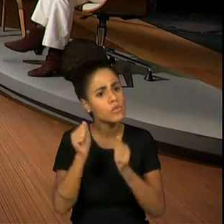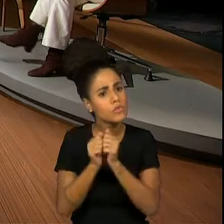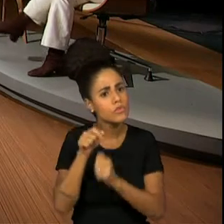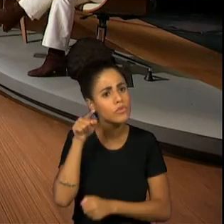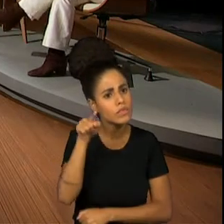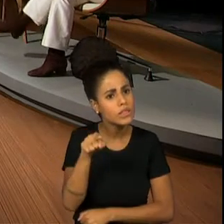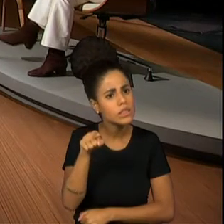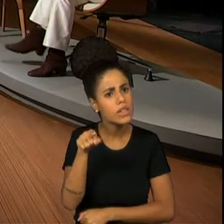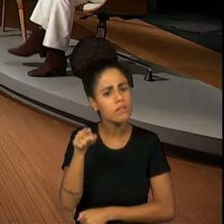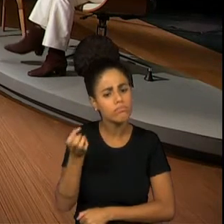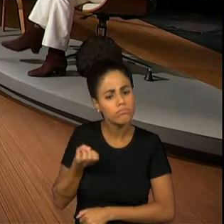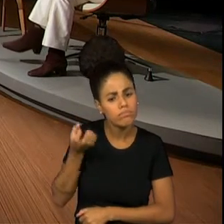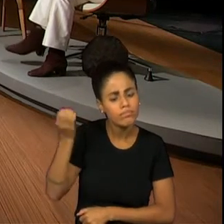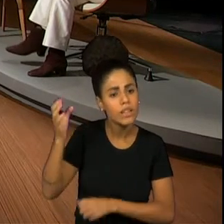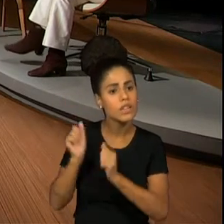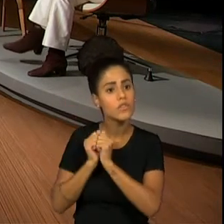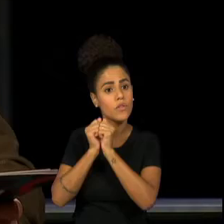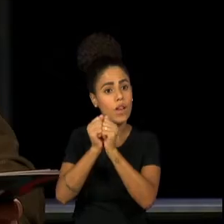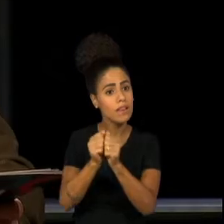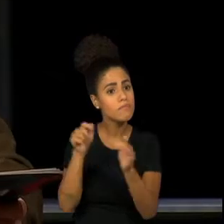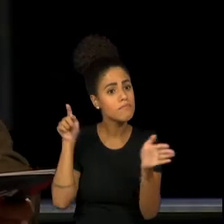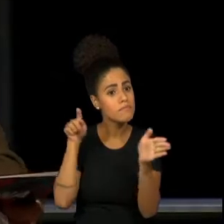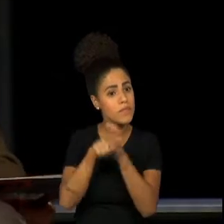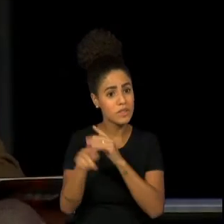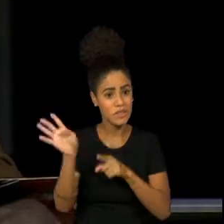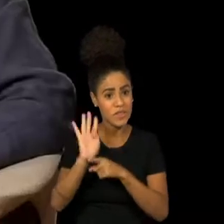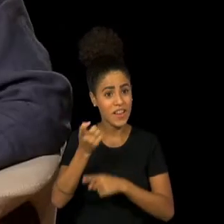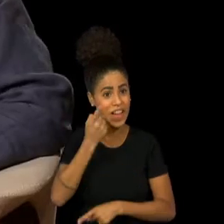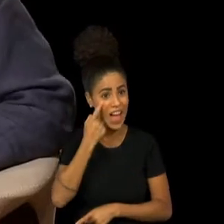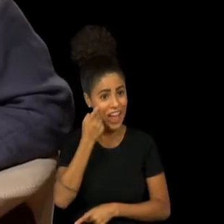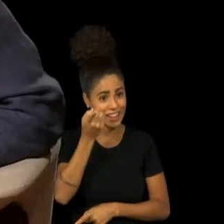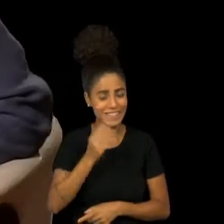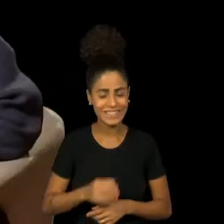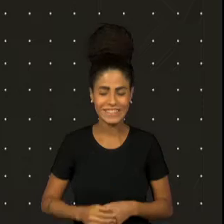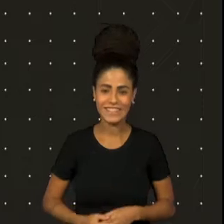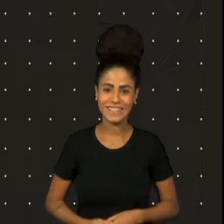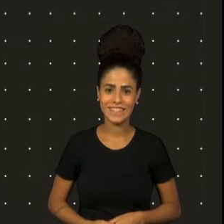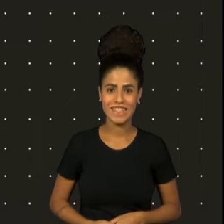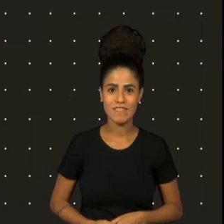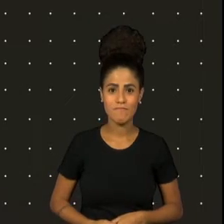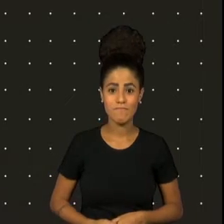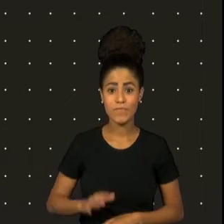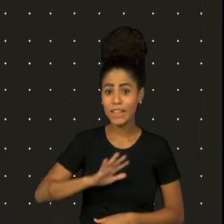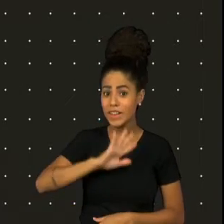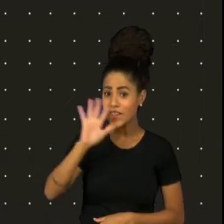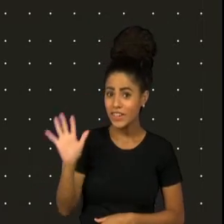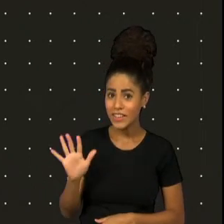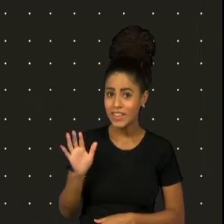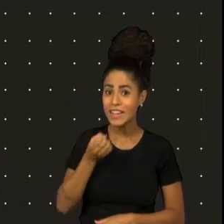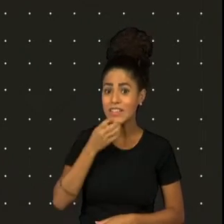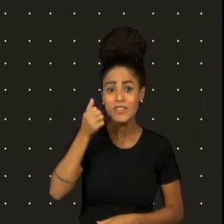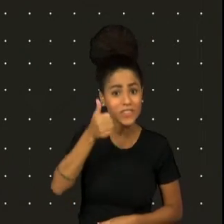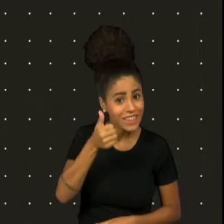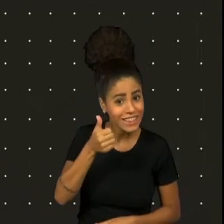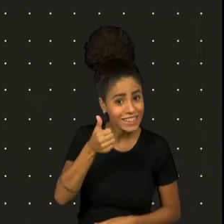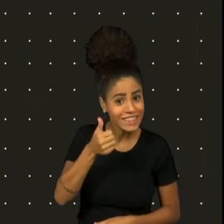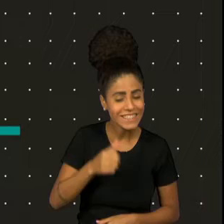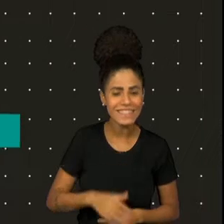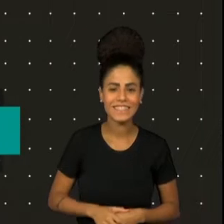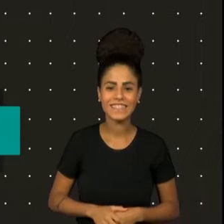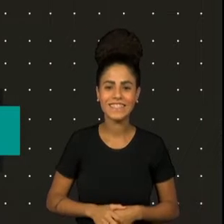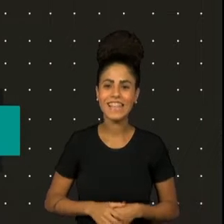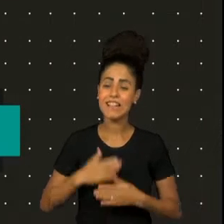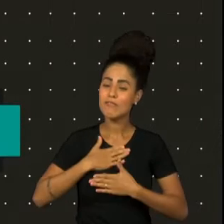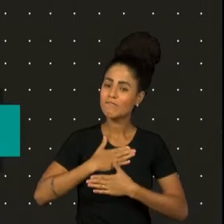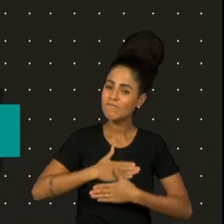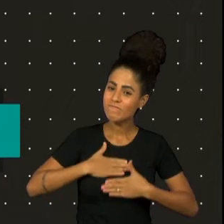dessas viagens, faz uma perguntinha. Olha só. Opa! Oi! Tudo bem com você, Lígia? Prazer.